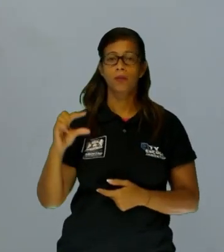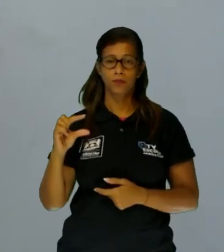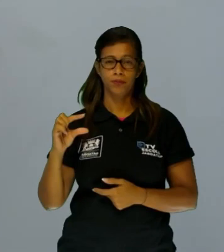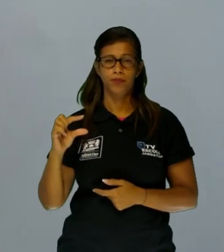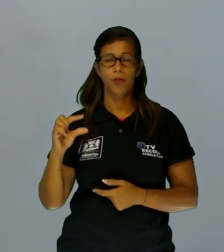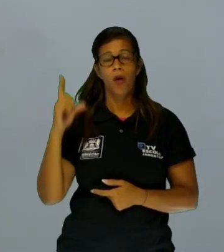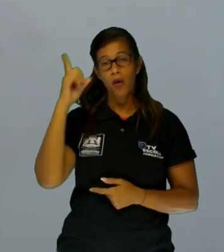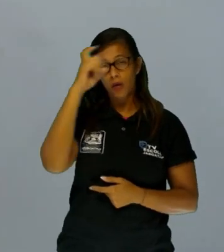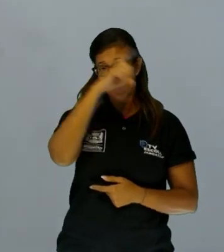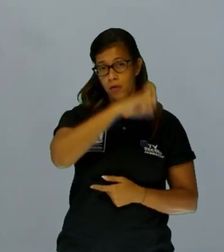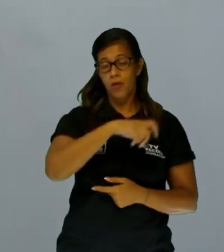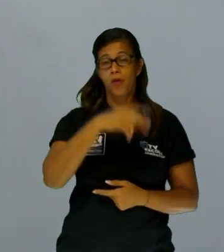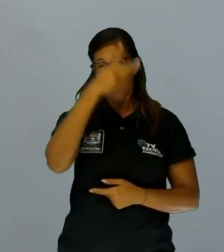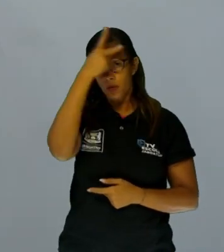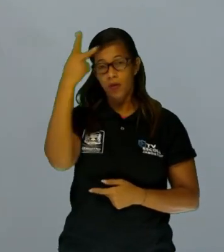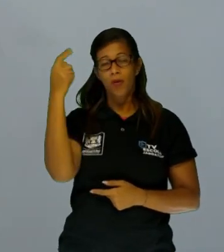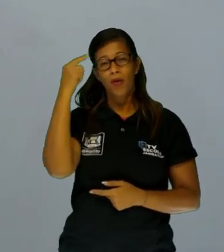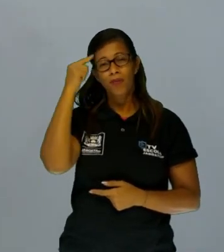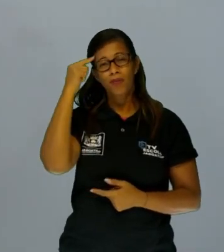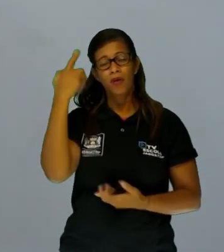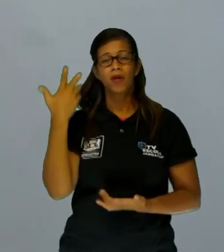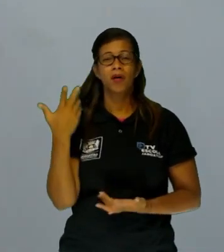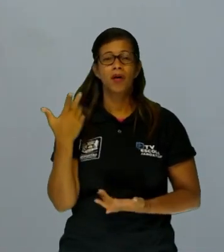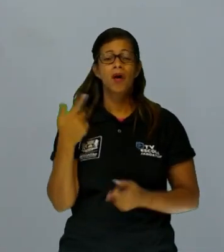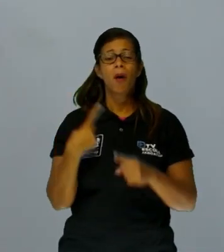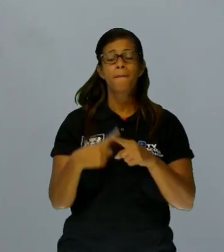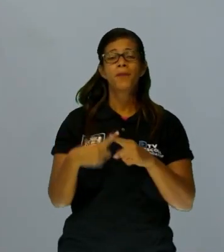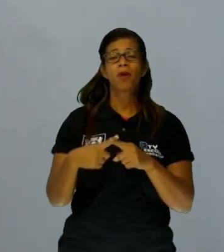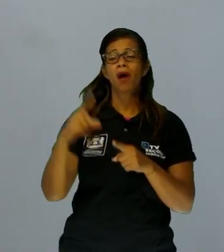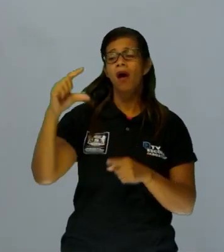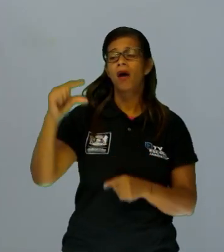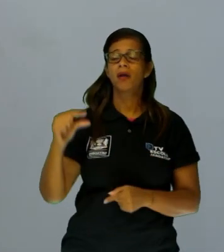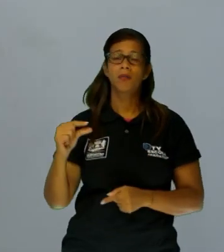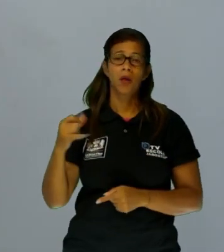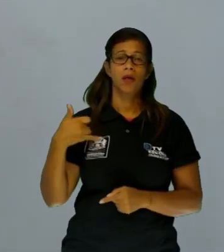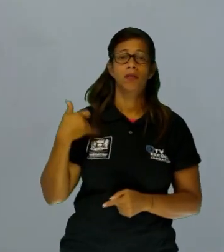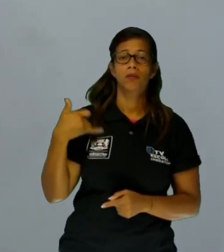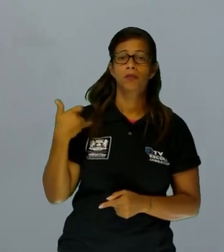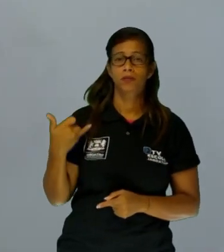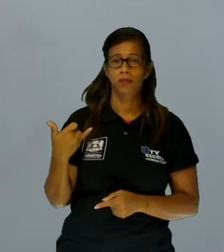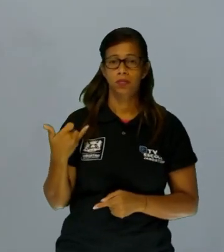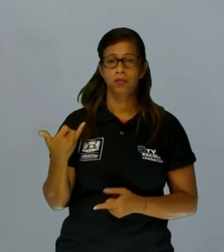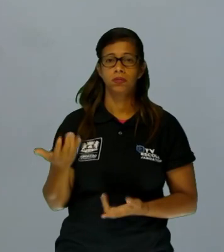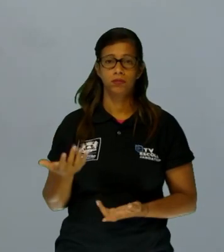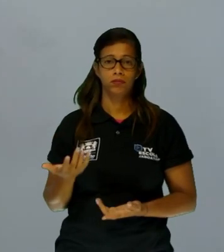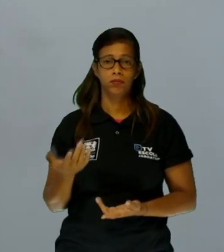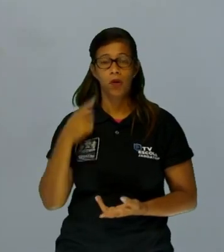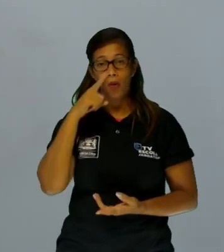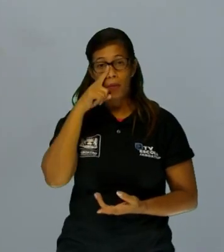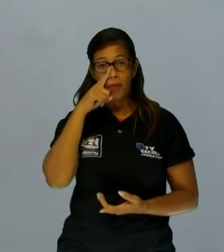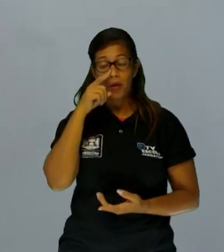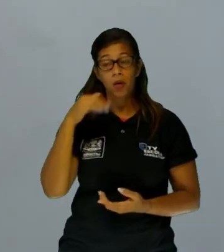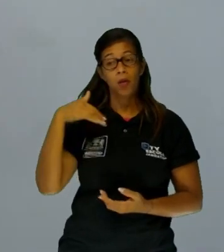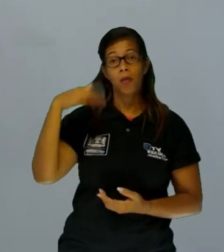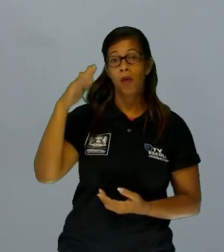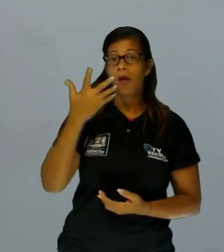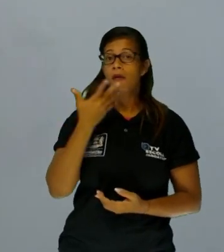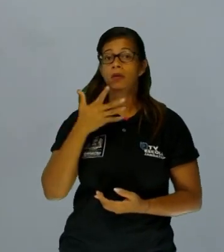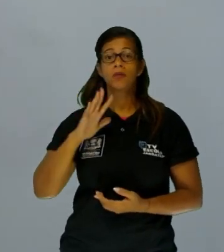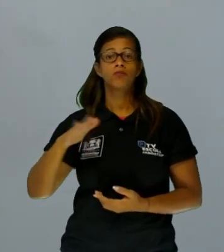pensando assim, ah, por que reduzir se esses menores infratores não são risco maior? O raciocínio de muitas pessoas, muitos